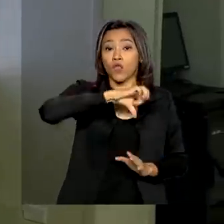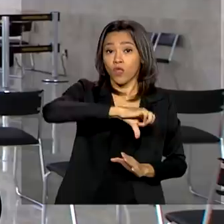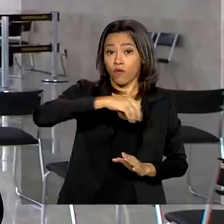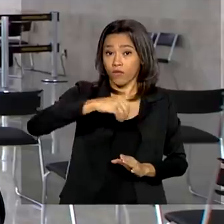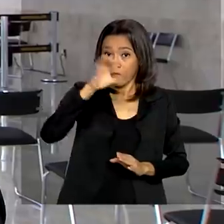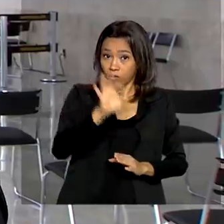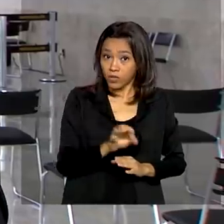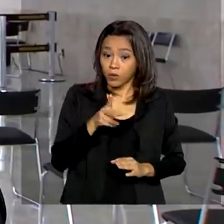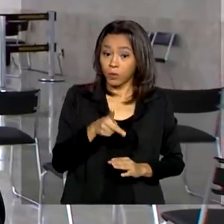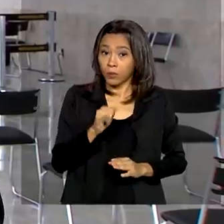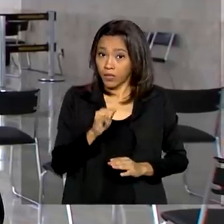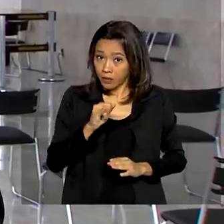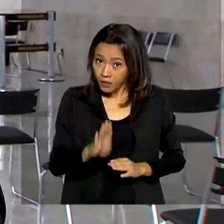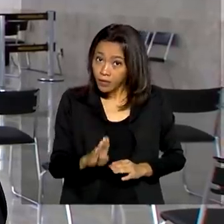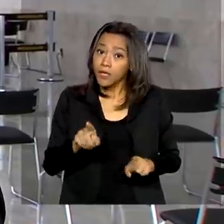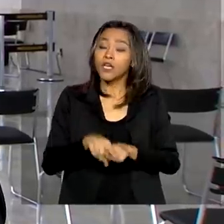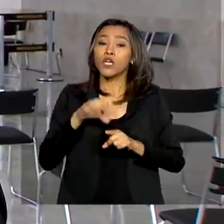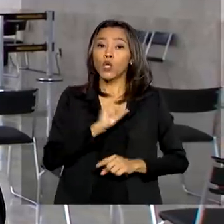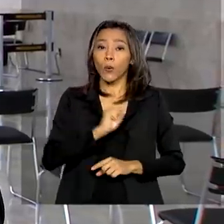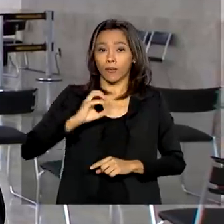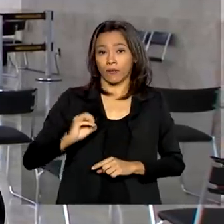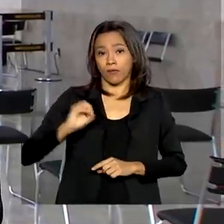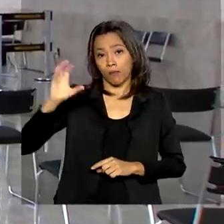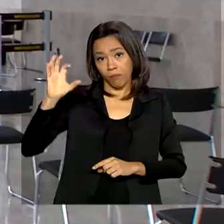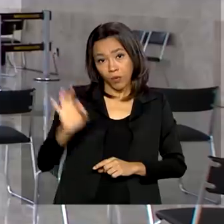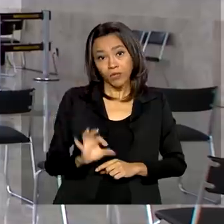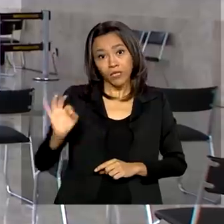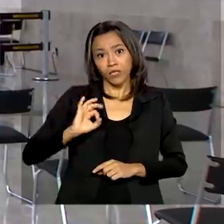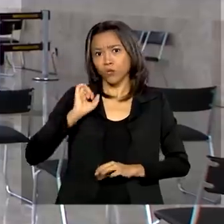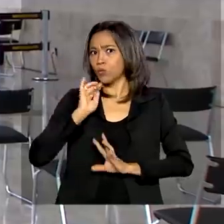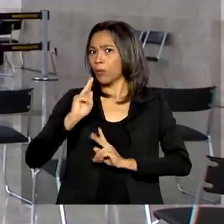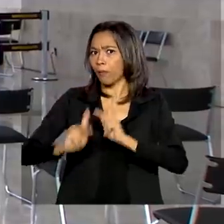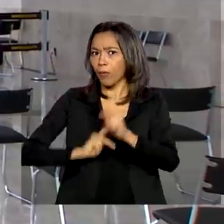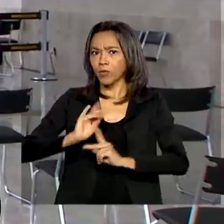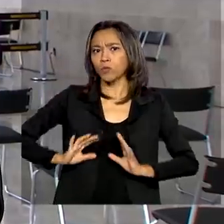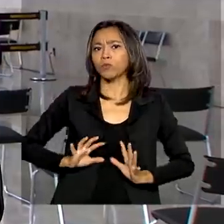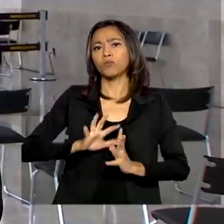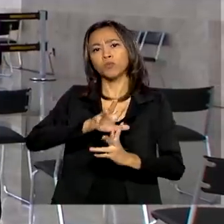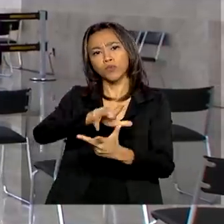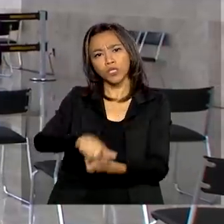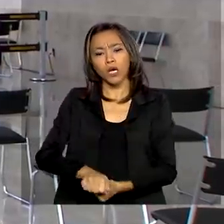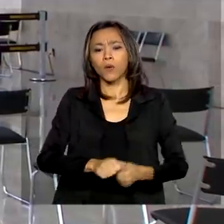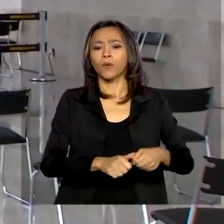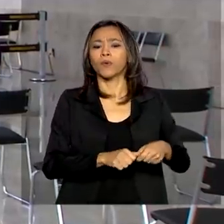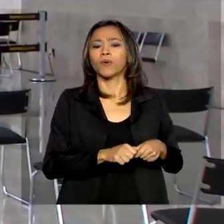% da população mundial e concentra 2 terços do